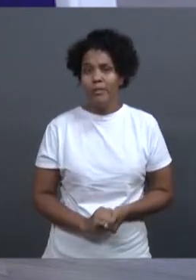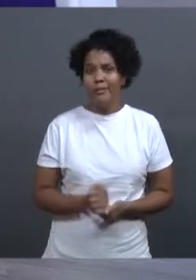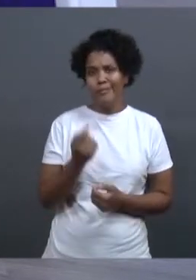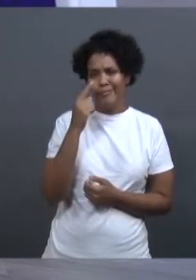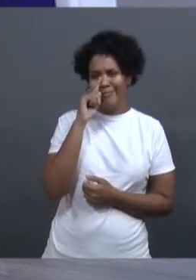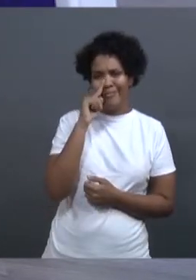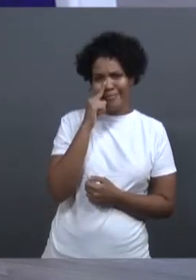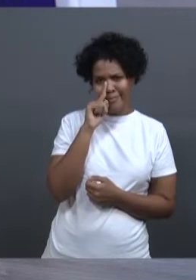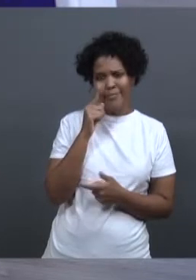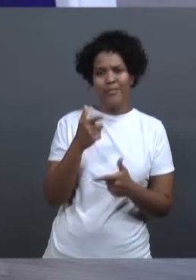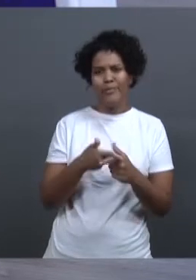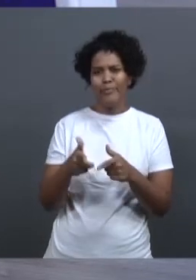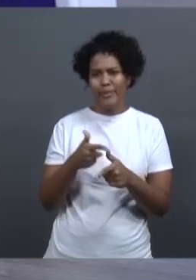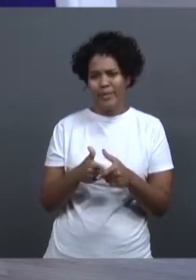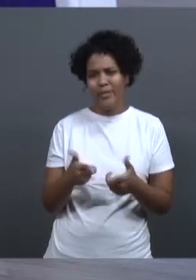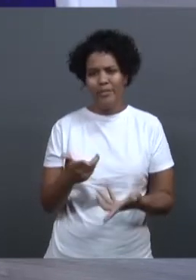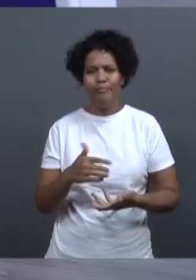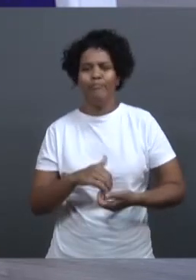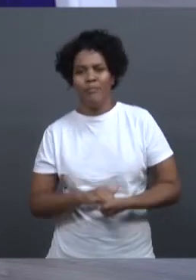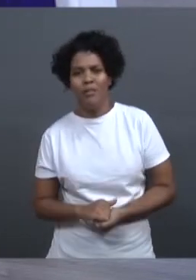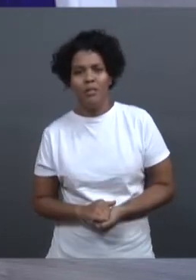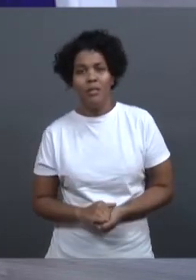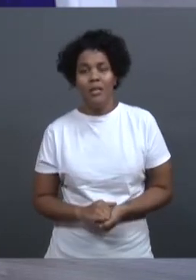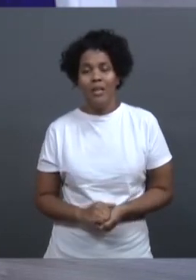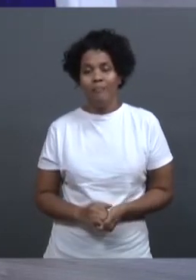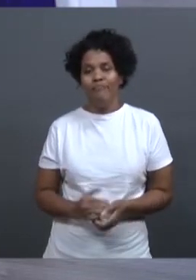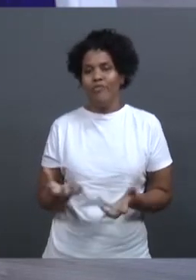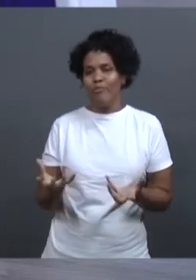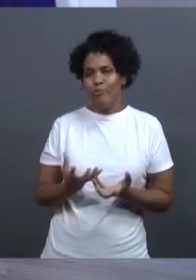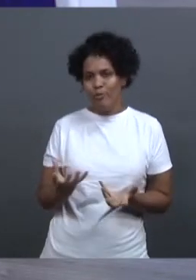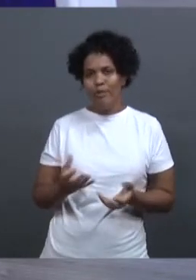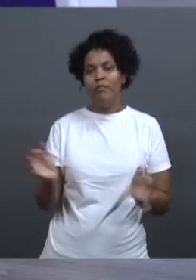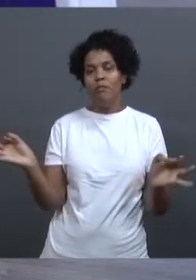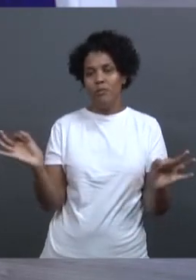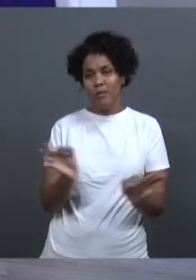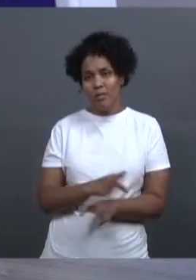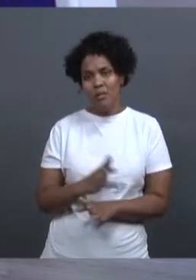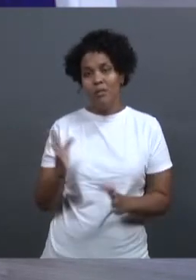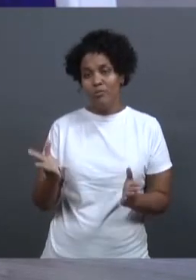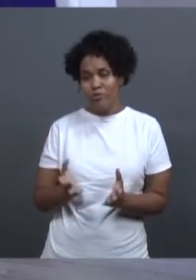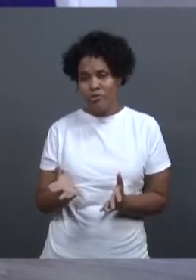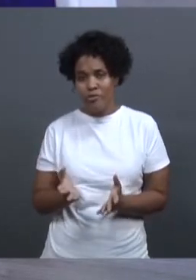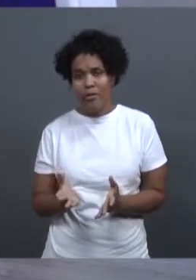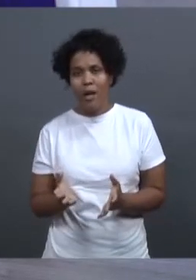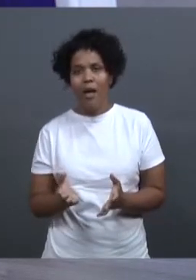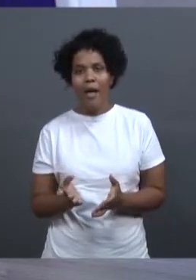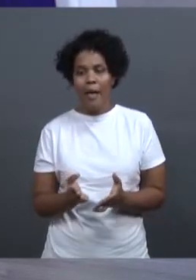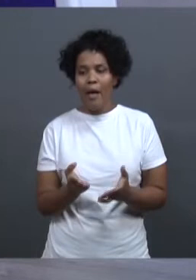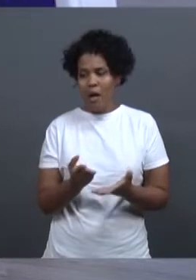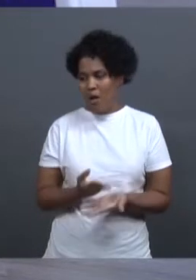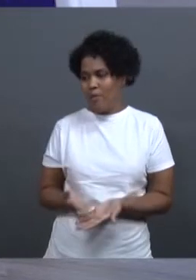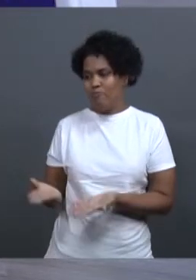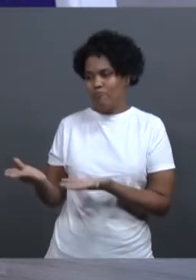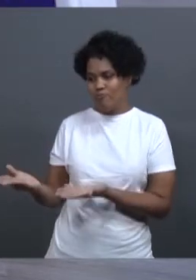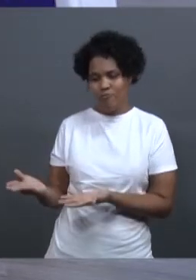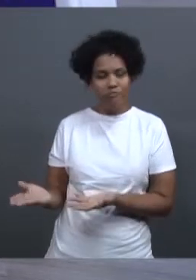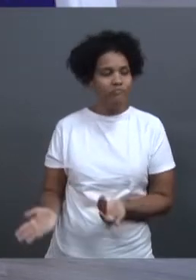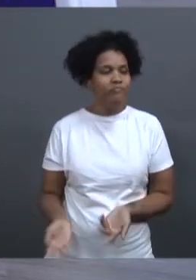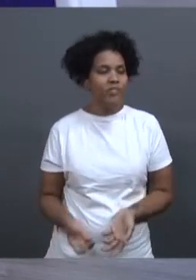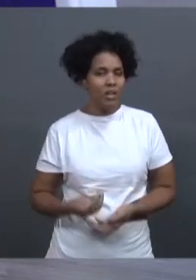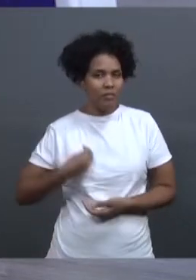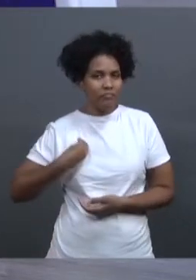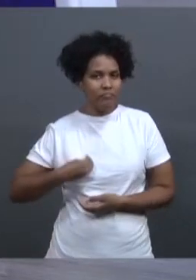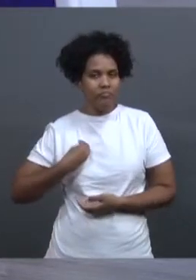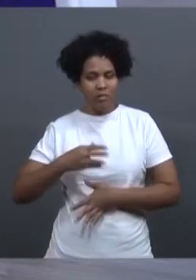Então, eu gostaria de encerrar agora ouvindo a doutora Letícia, maestrina que é advogada e consultora ambiental. Já agradeço a participação de